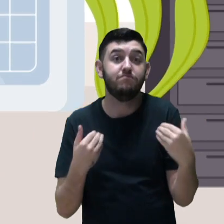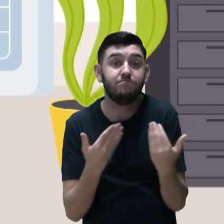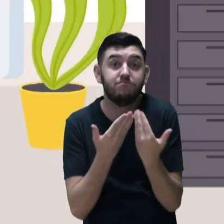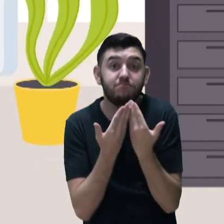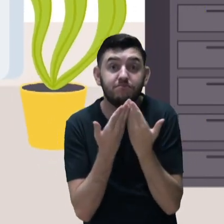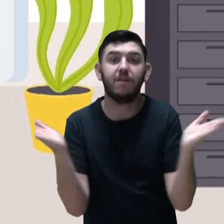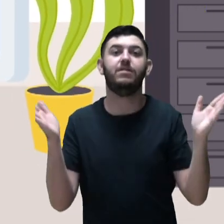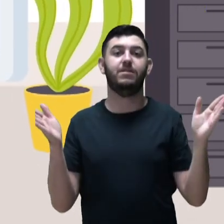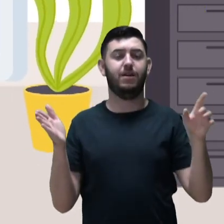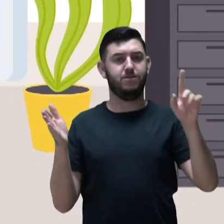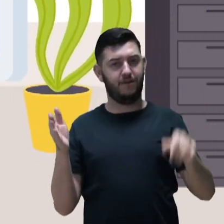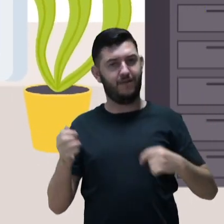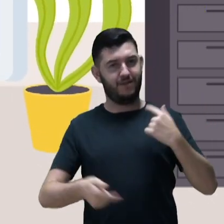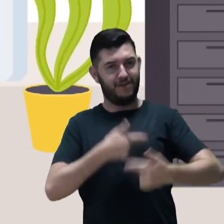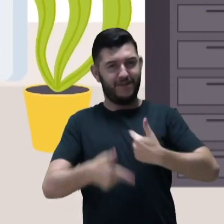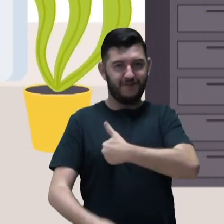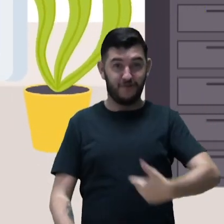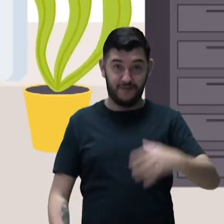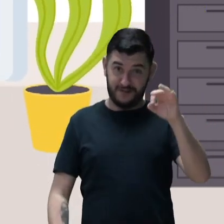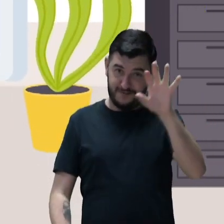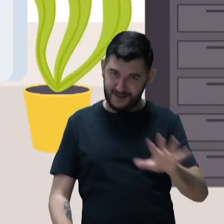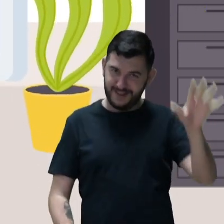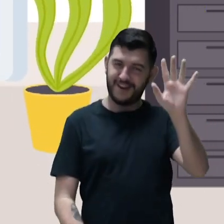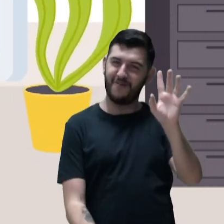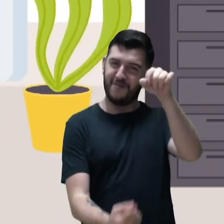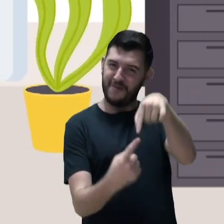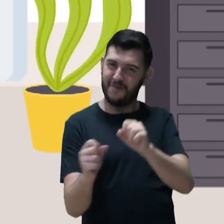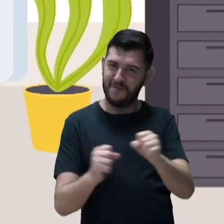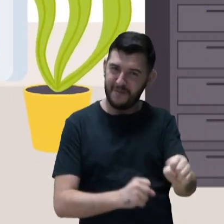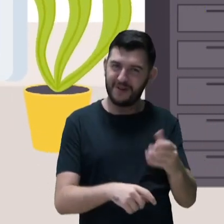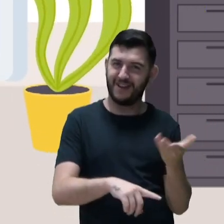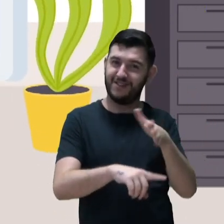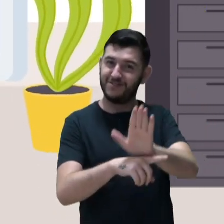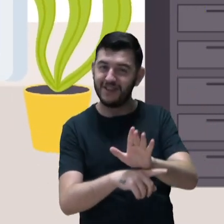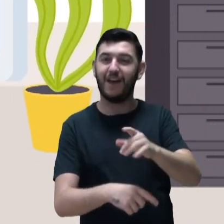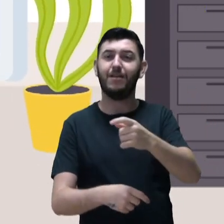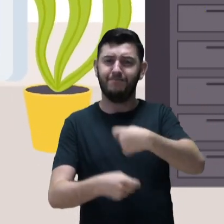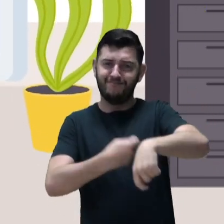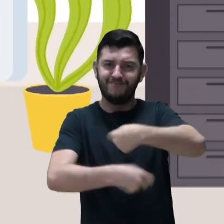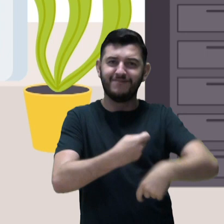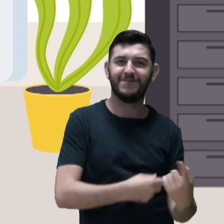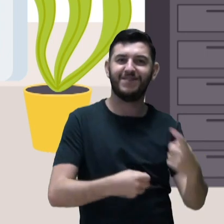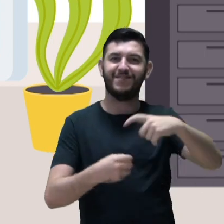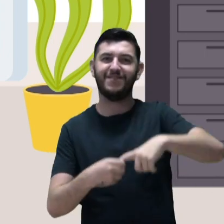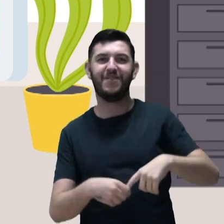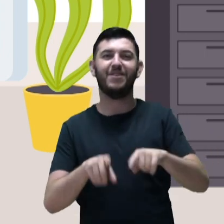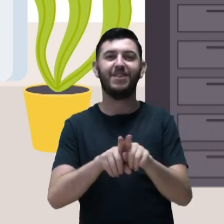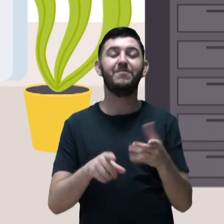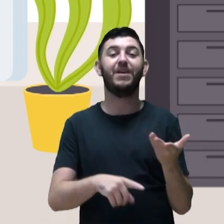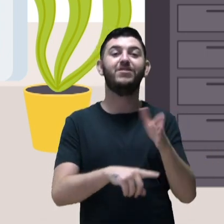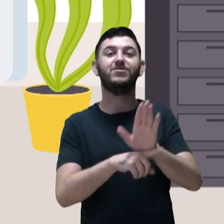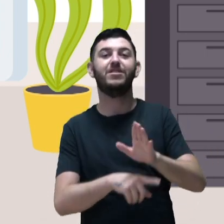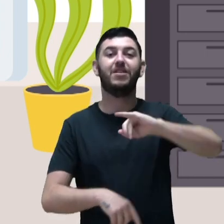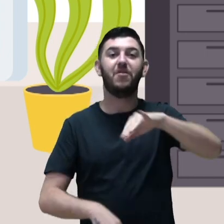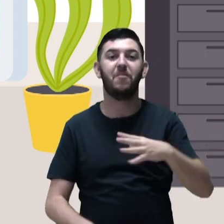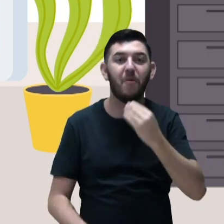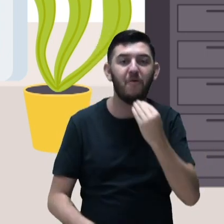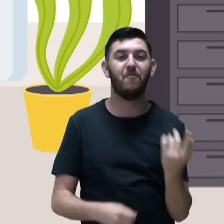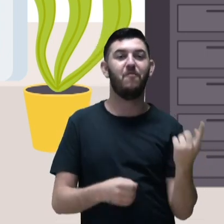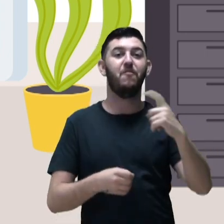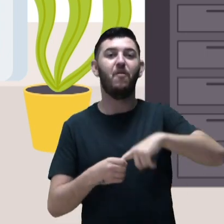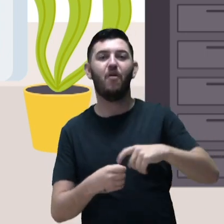iniciativa do Governo Federal para potencializar a retomada da economia, ampliando oportunidades que possam